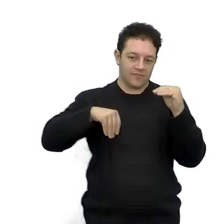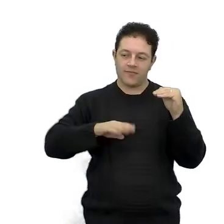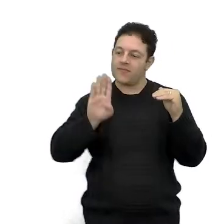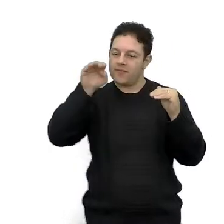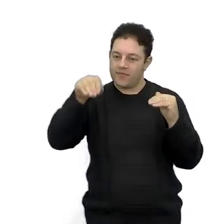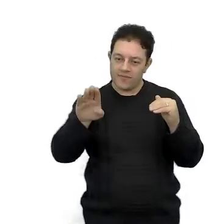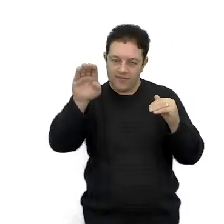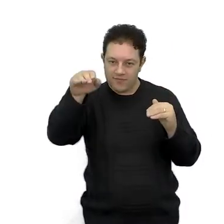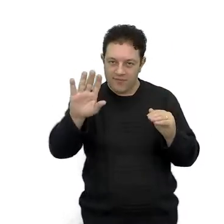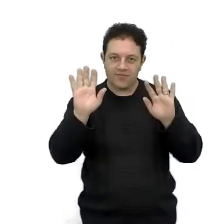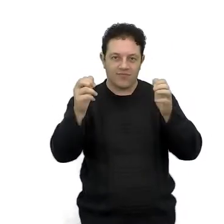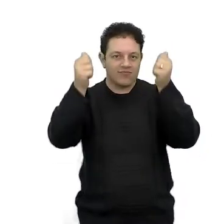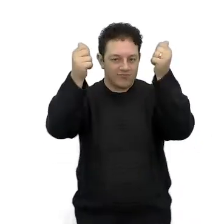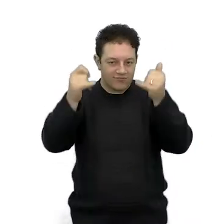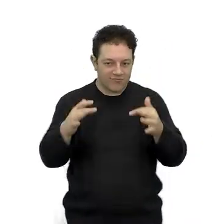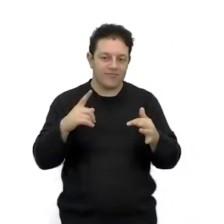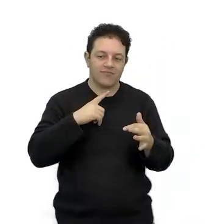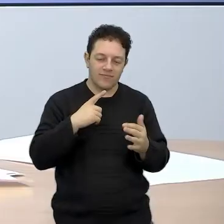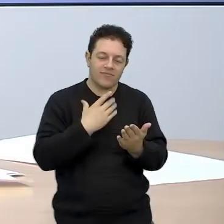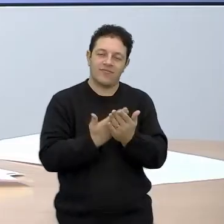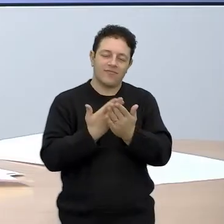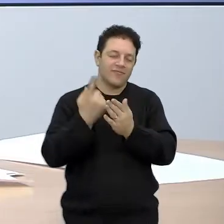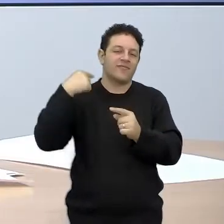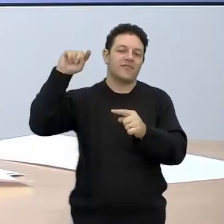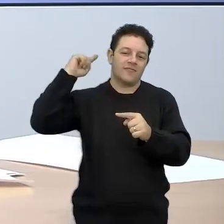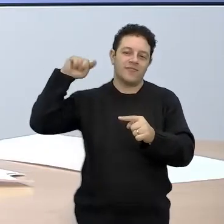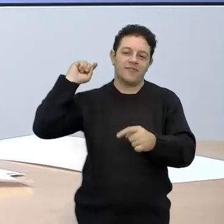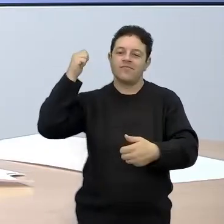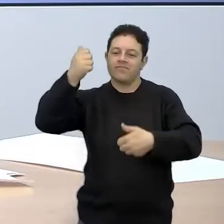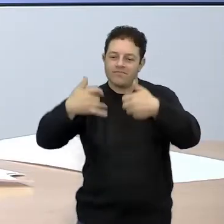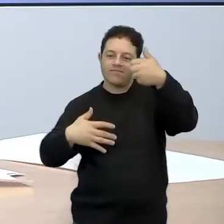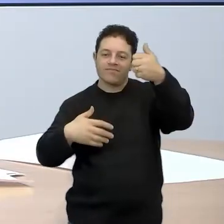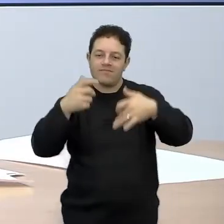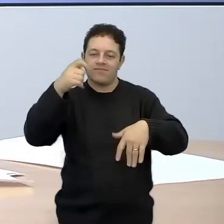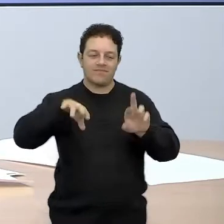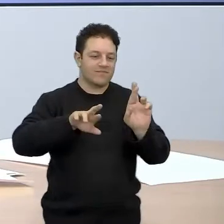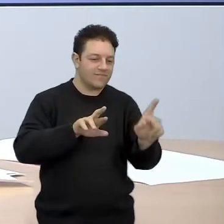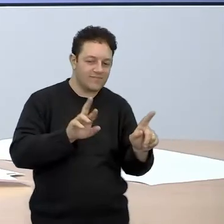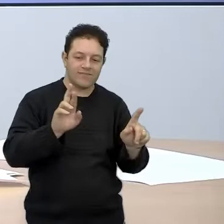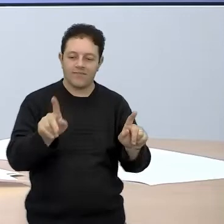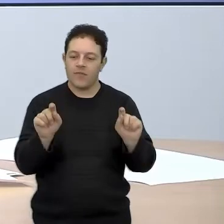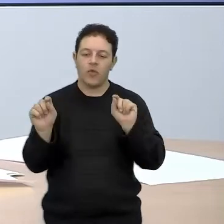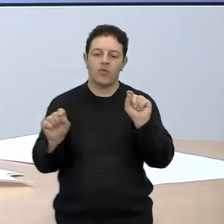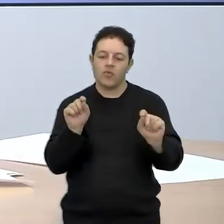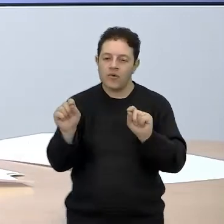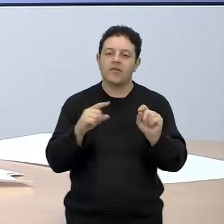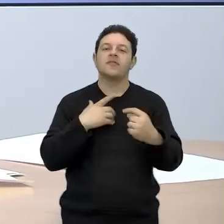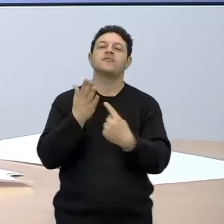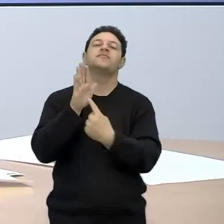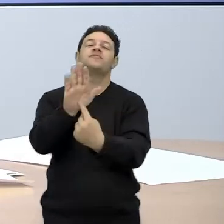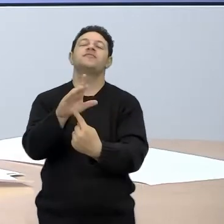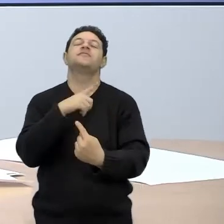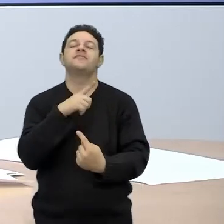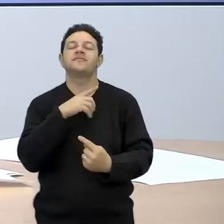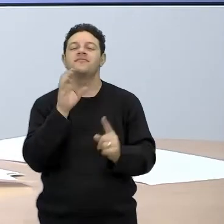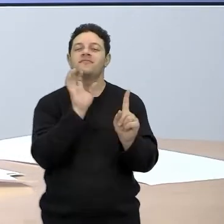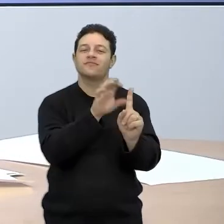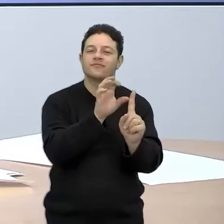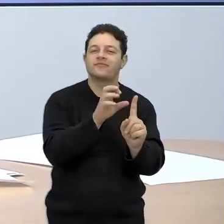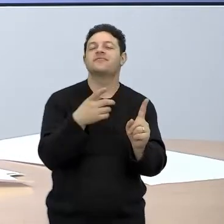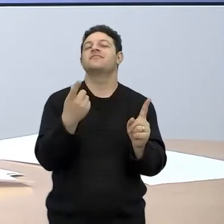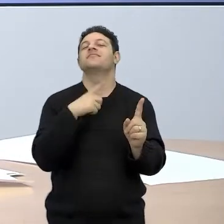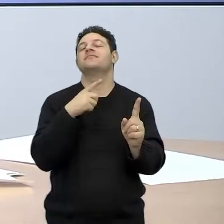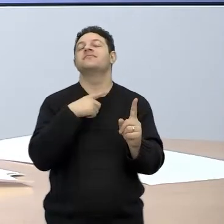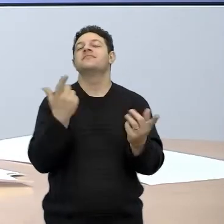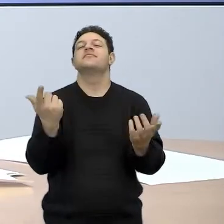A gente já falou isso em bastante aula, aí falamos a diferença. Apresentamos alguns blogueiros, alguns influenciadores, que